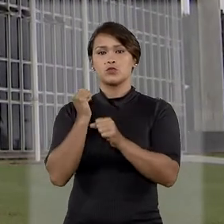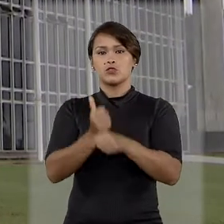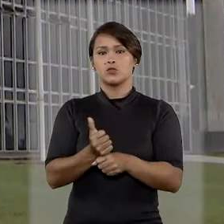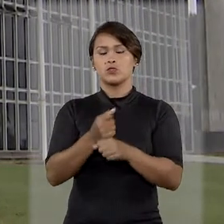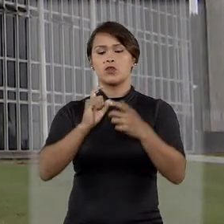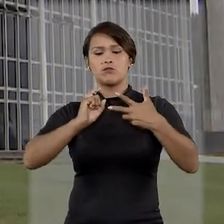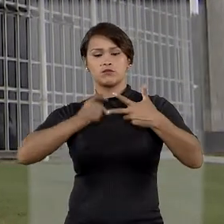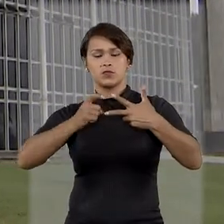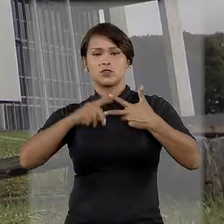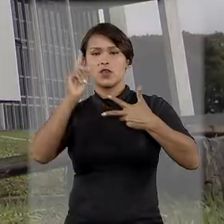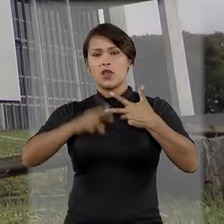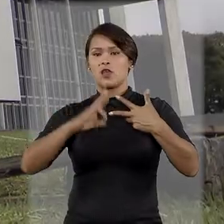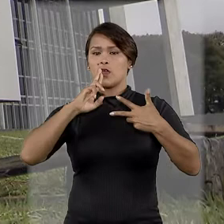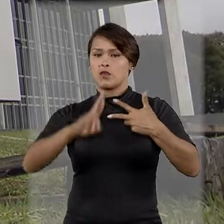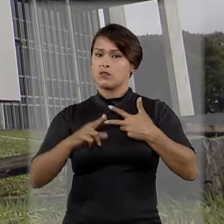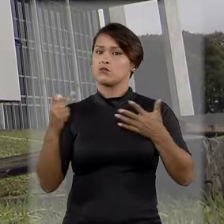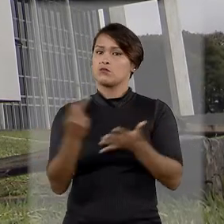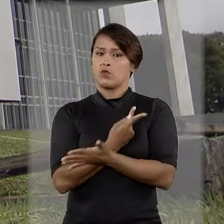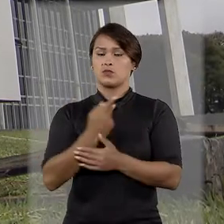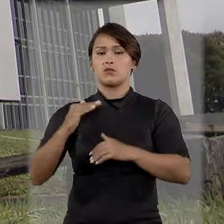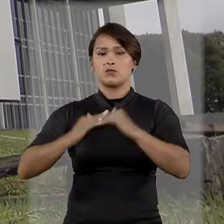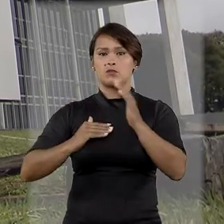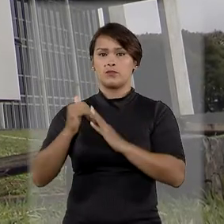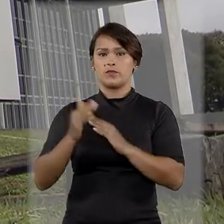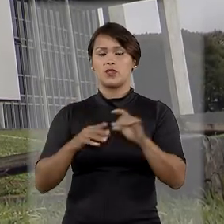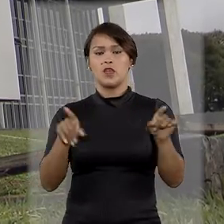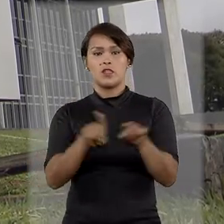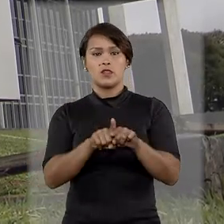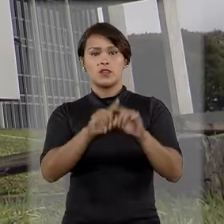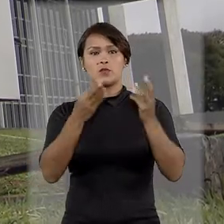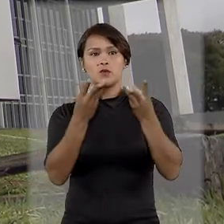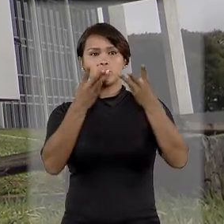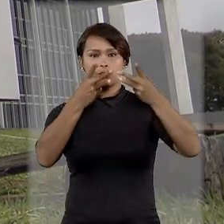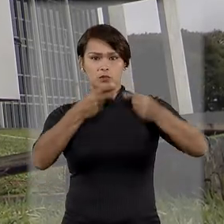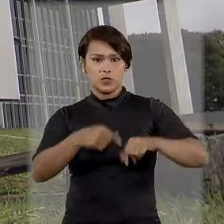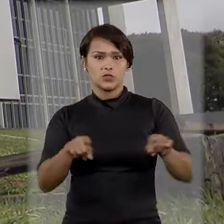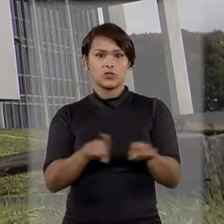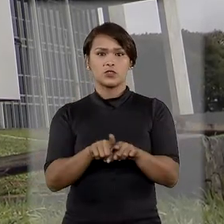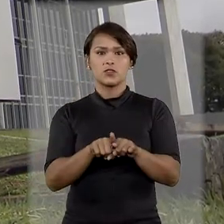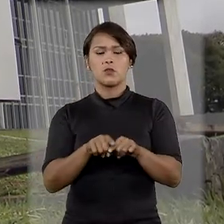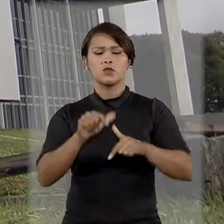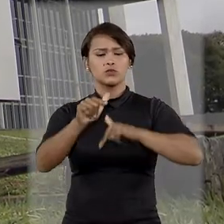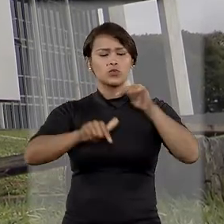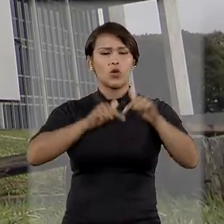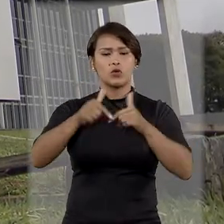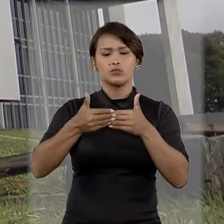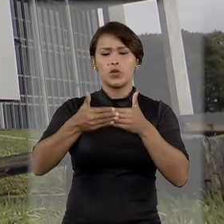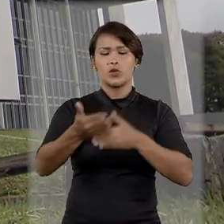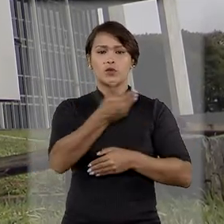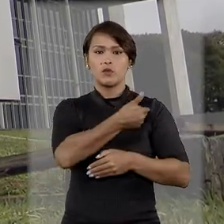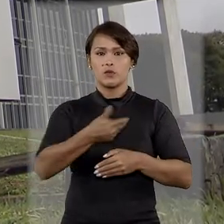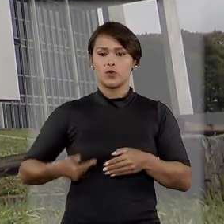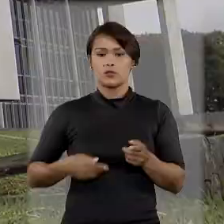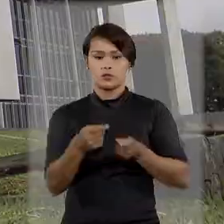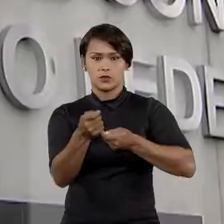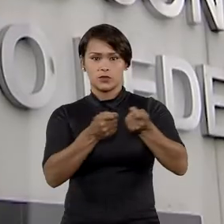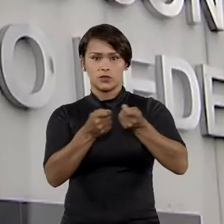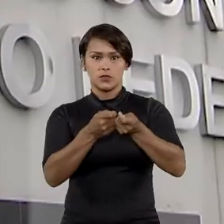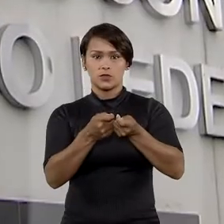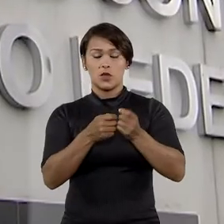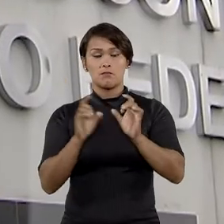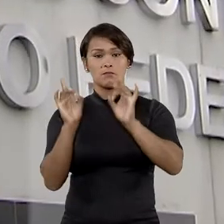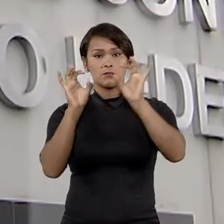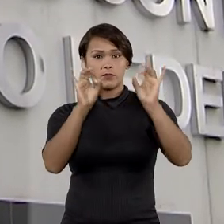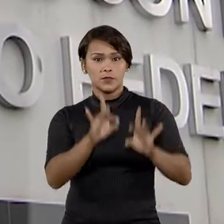substituir o executivo na solução dada ao caso. Além disso, prejudica também a prestação do Serviço Público de Controle,